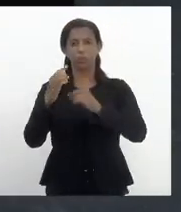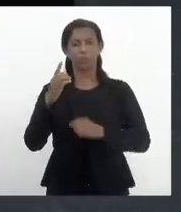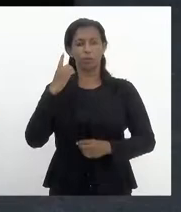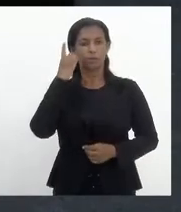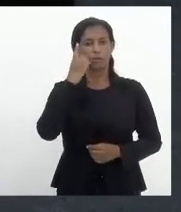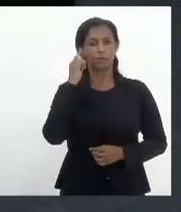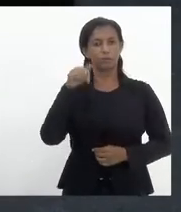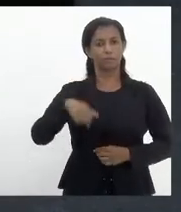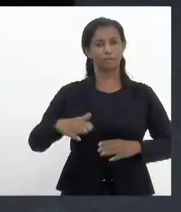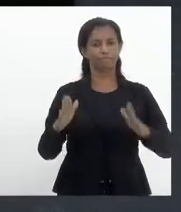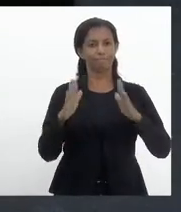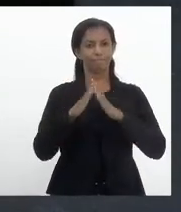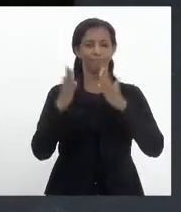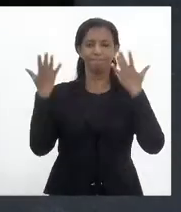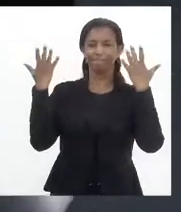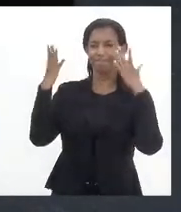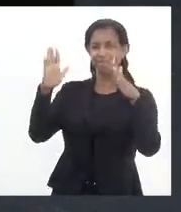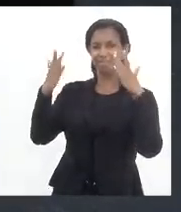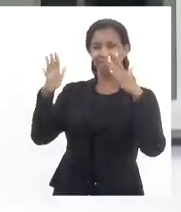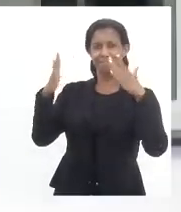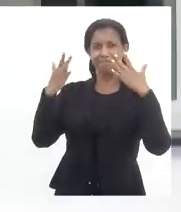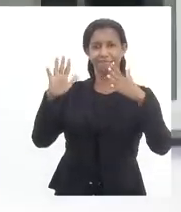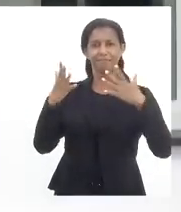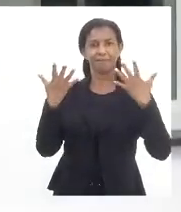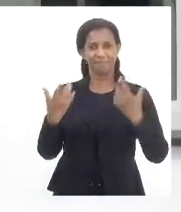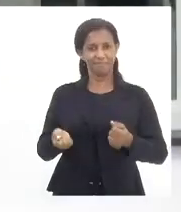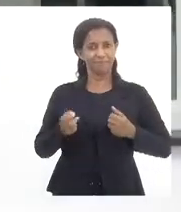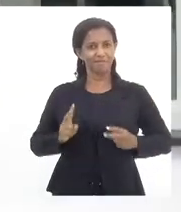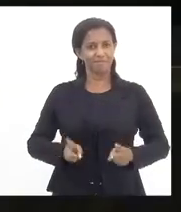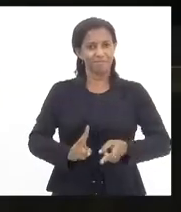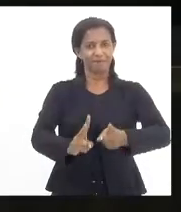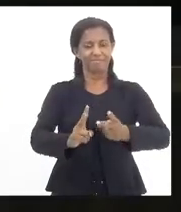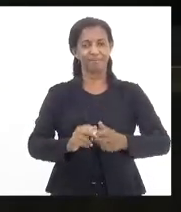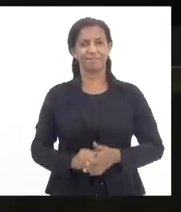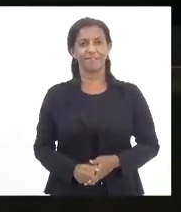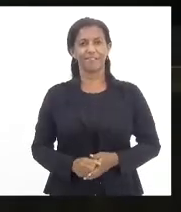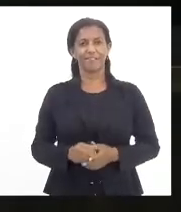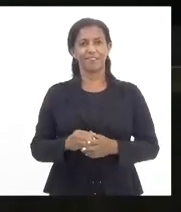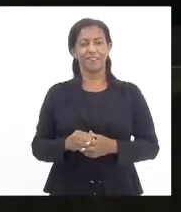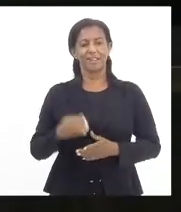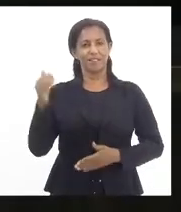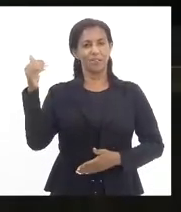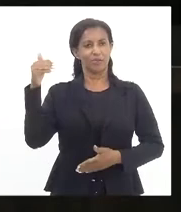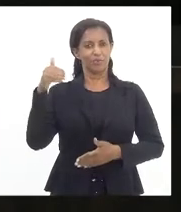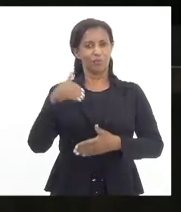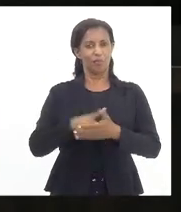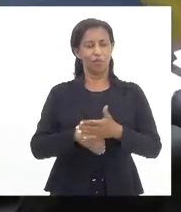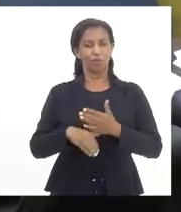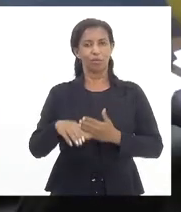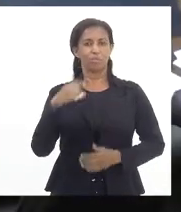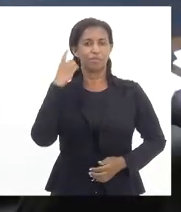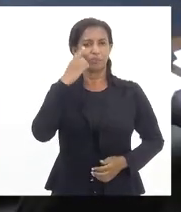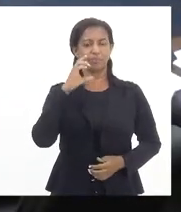Parabéns pela luta, companheiros. Vamos firme. Para a declaração de voto, deputado Carlos Augusto.